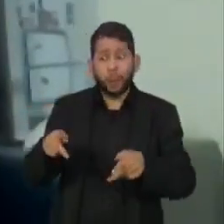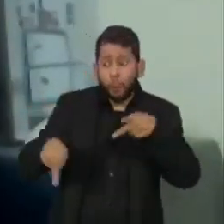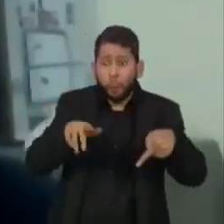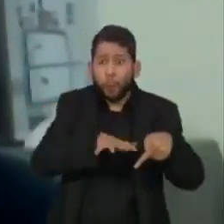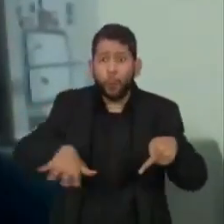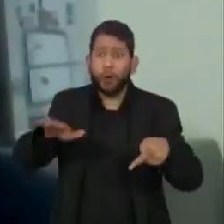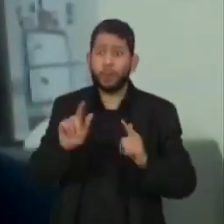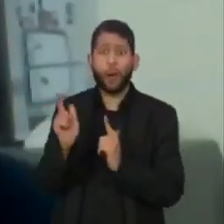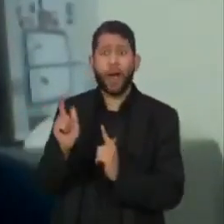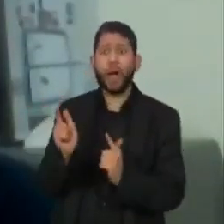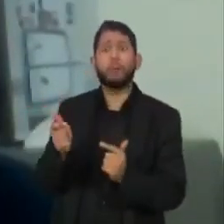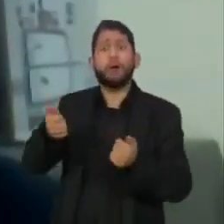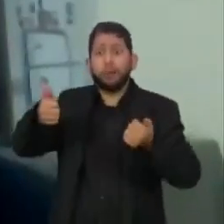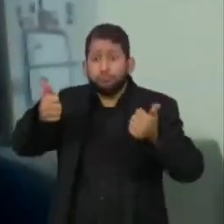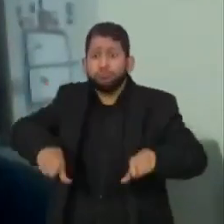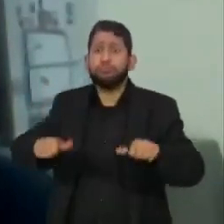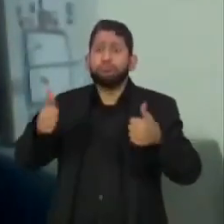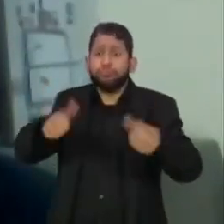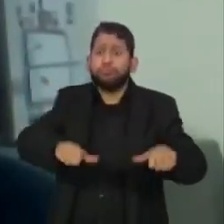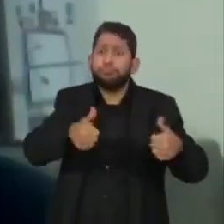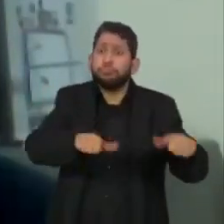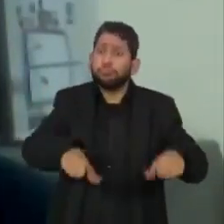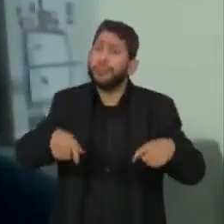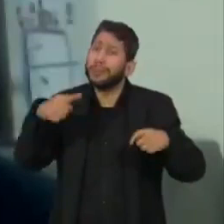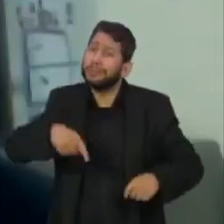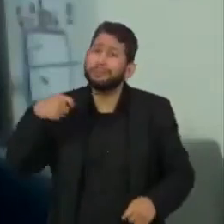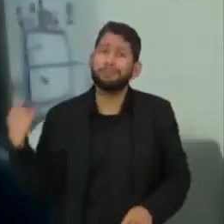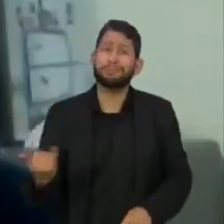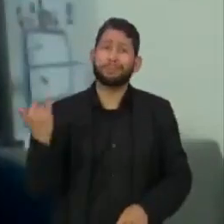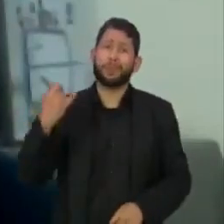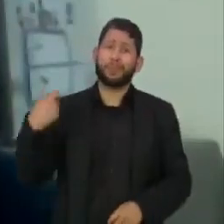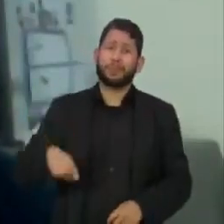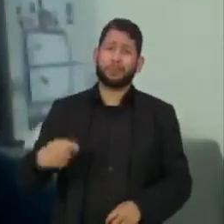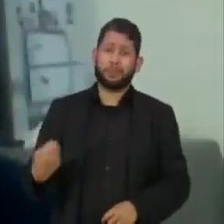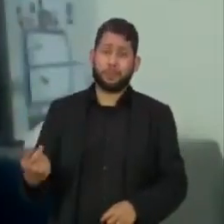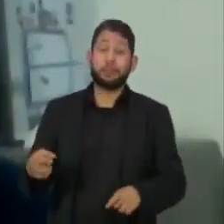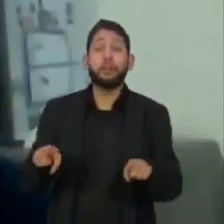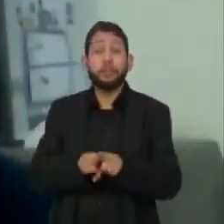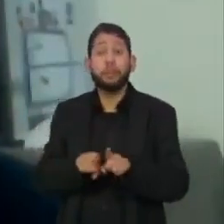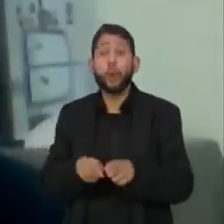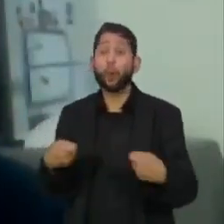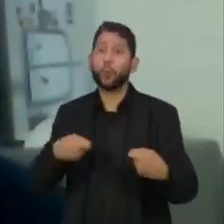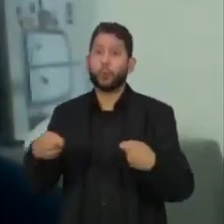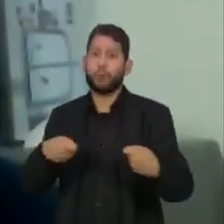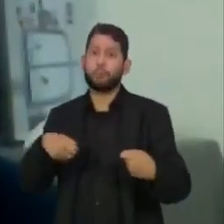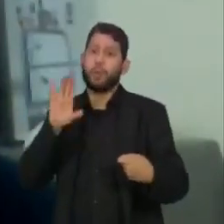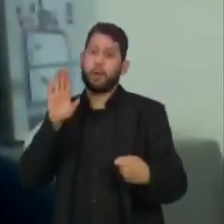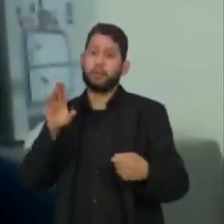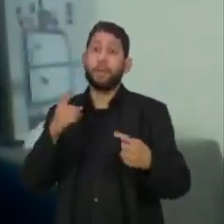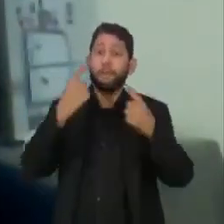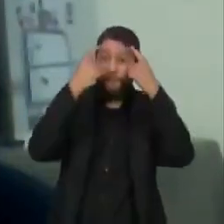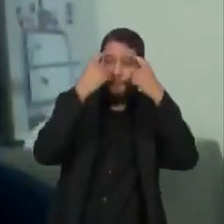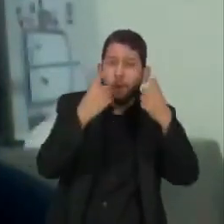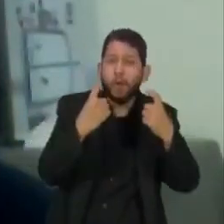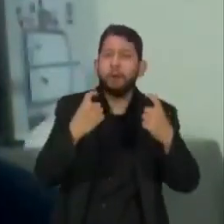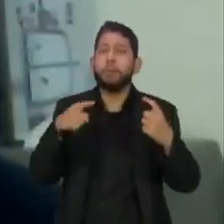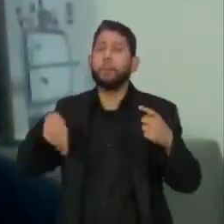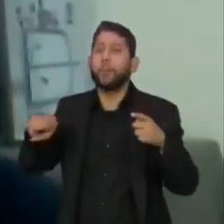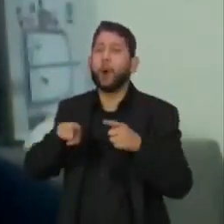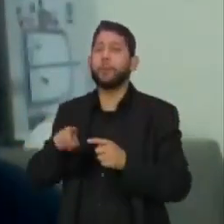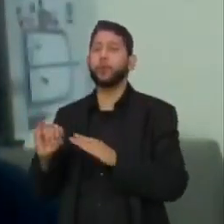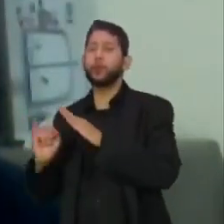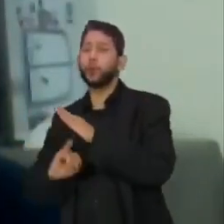população, isso é essencial. Isso é muito importante. E o controle da violência institucional.